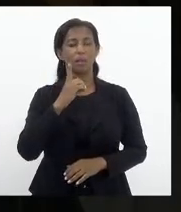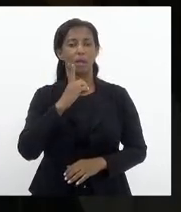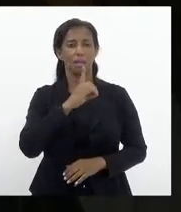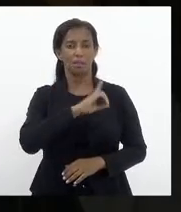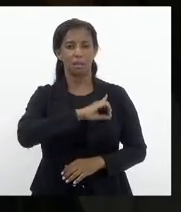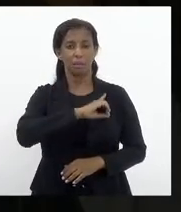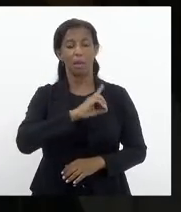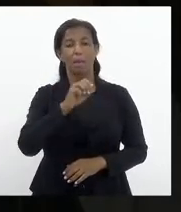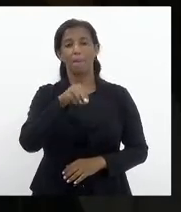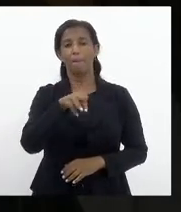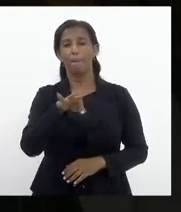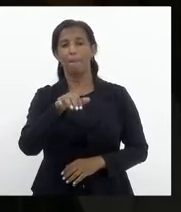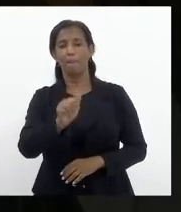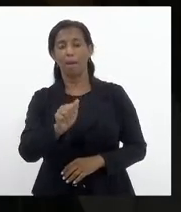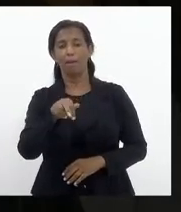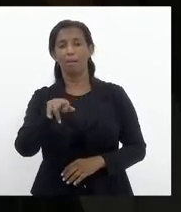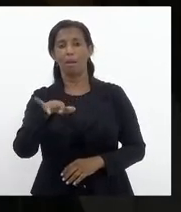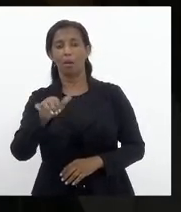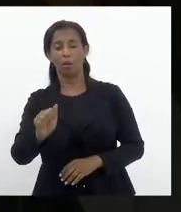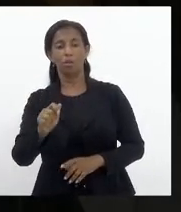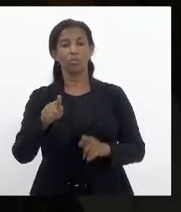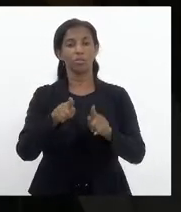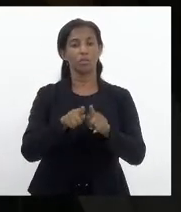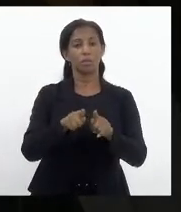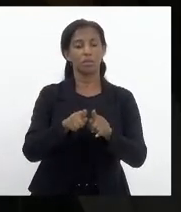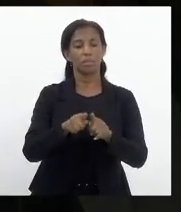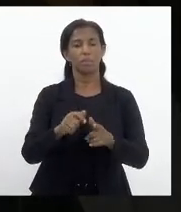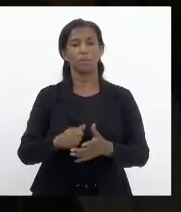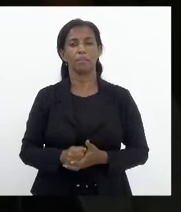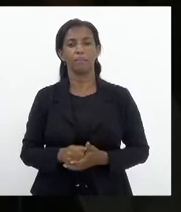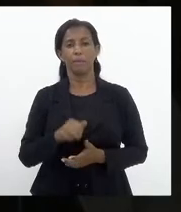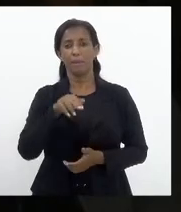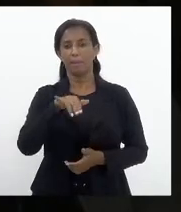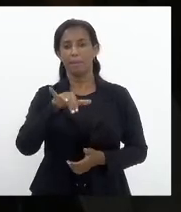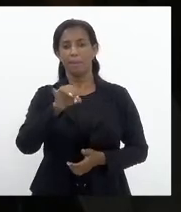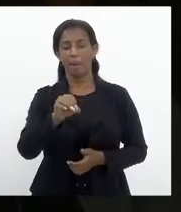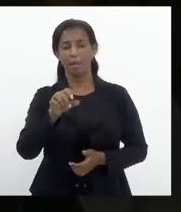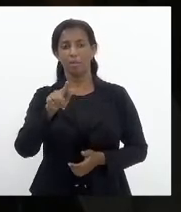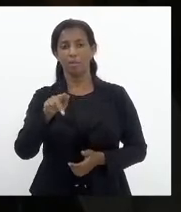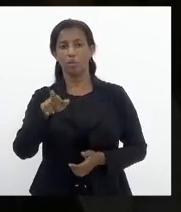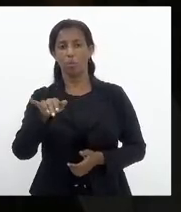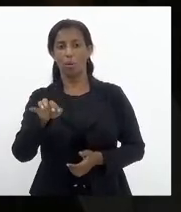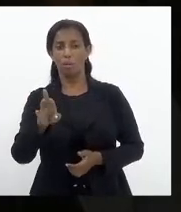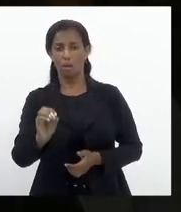Rocha e do deputado Márcio Gualberto.